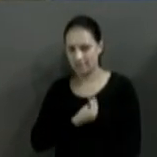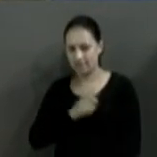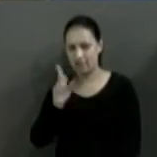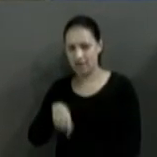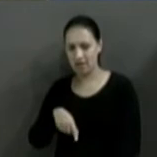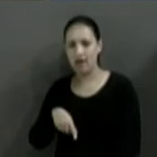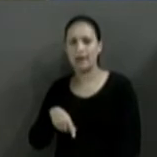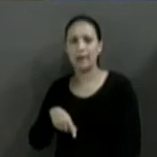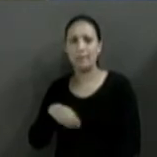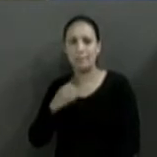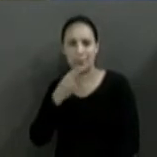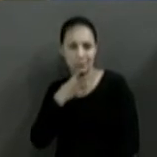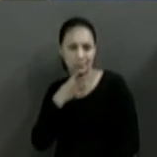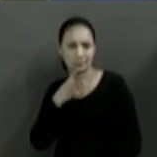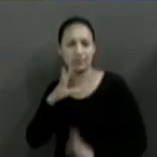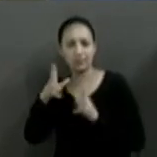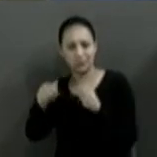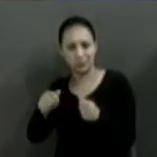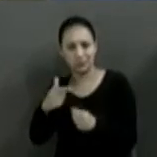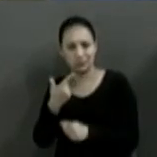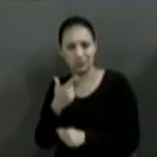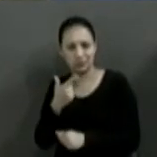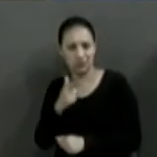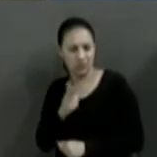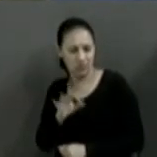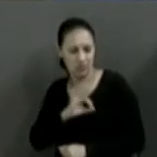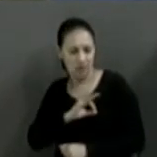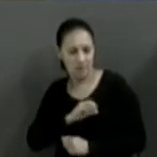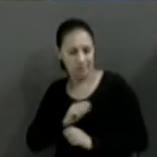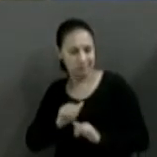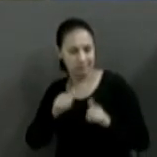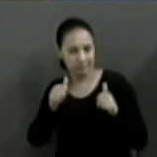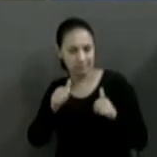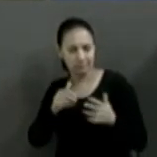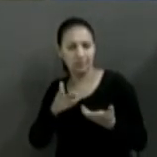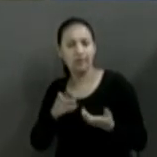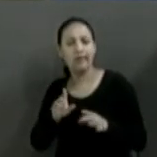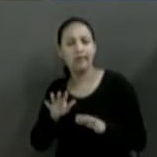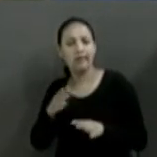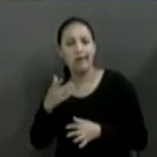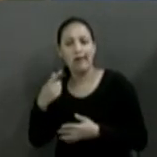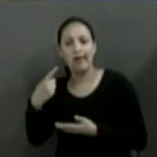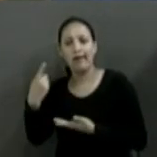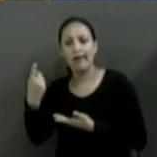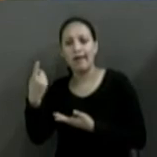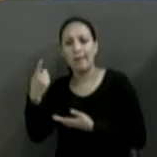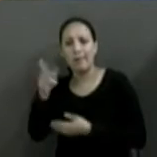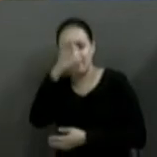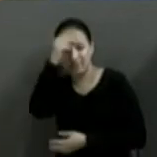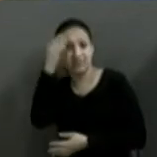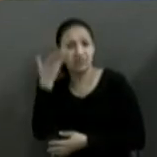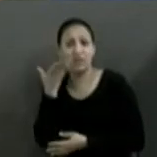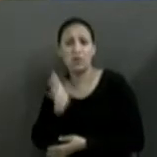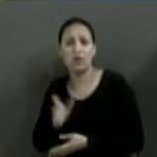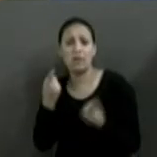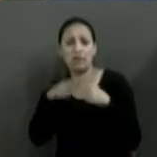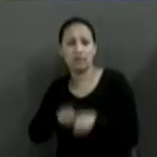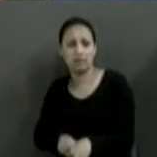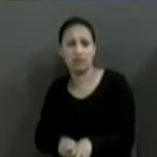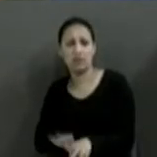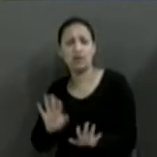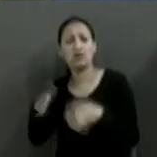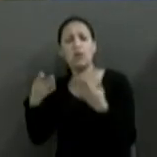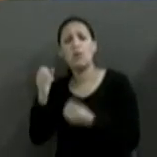para a população de baixa renda, o prefeito não quis assinar essa parceria. Conclua. Qual é a sua política para a